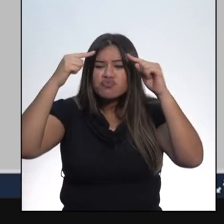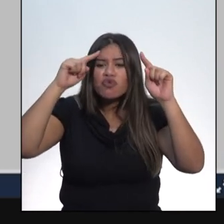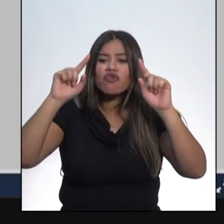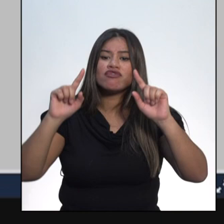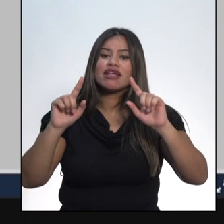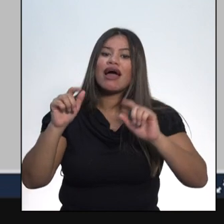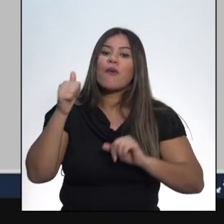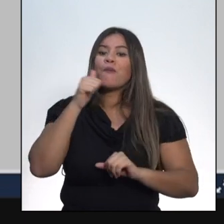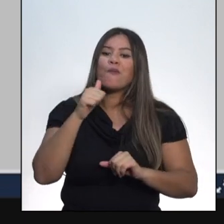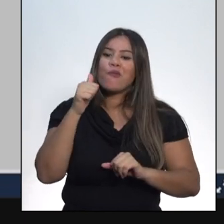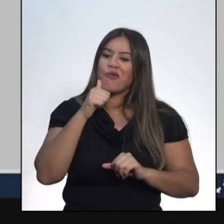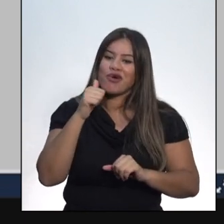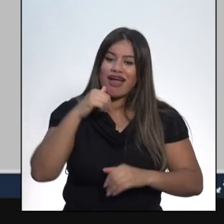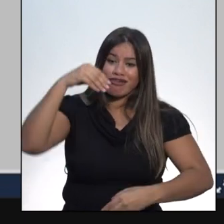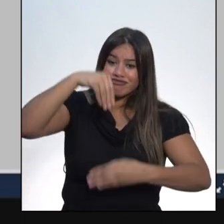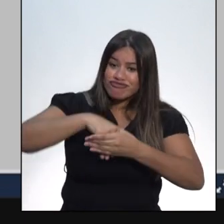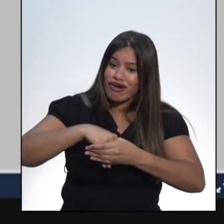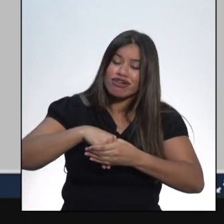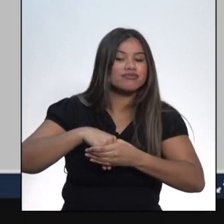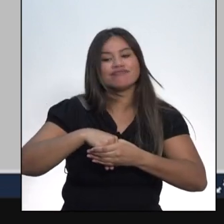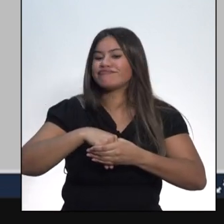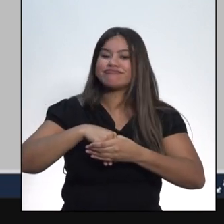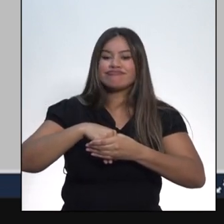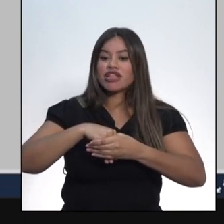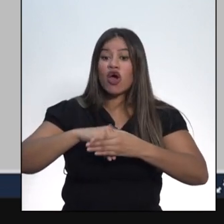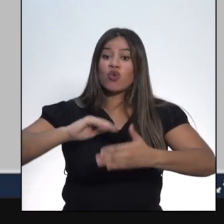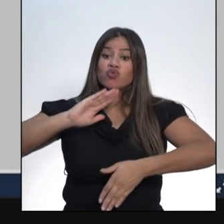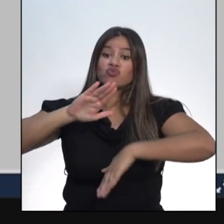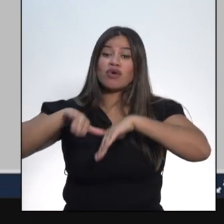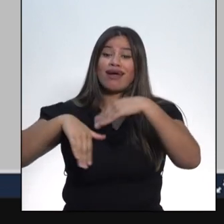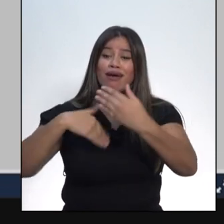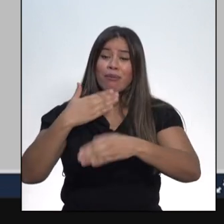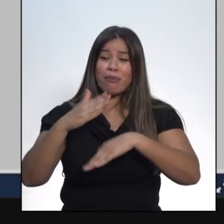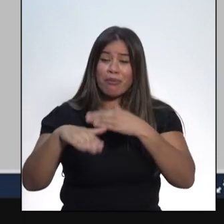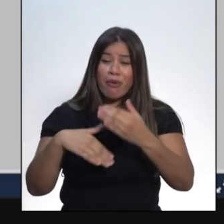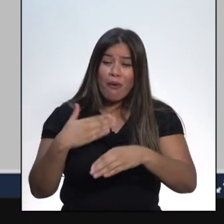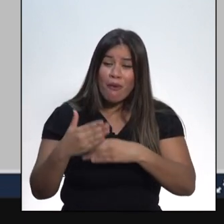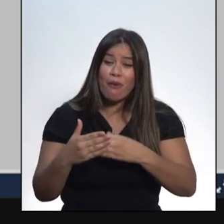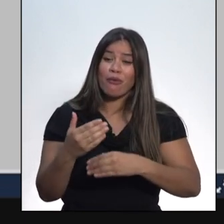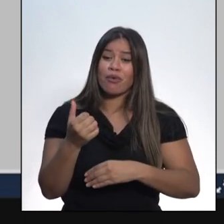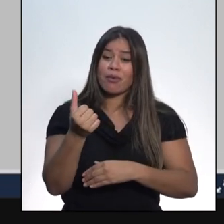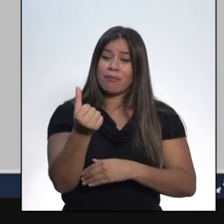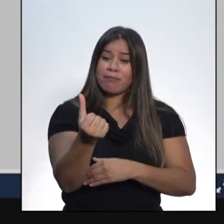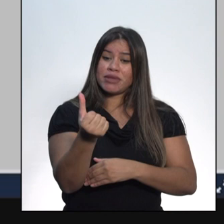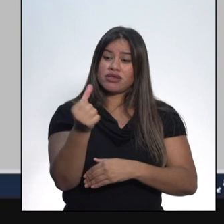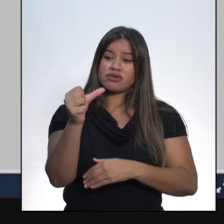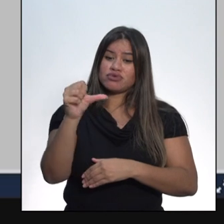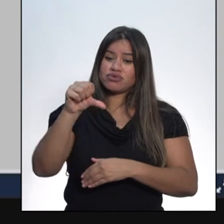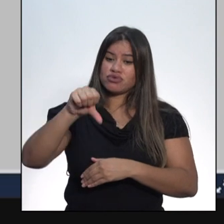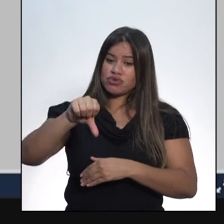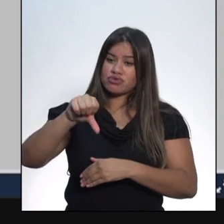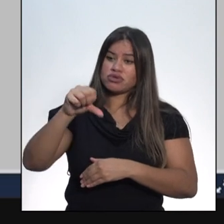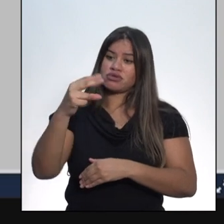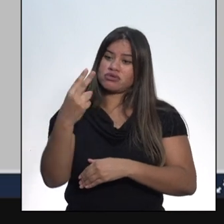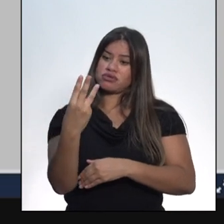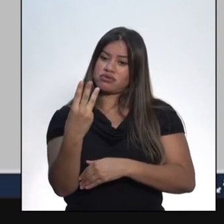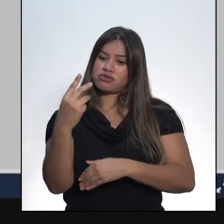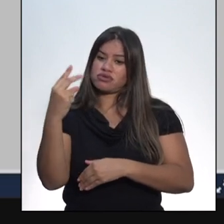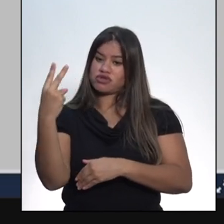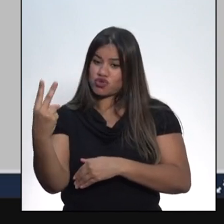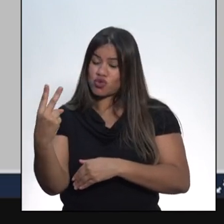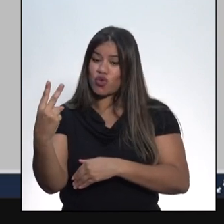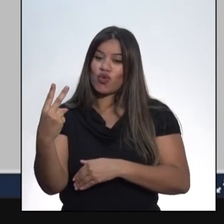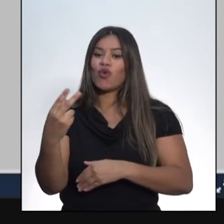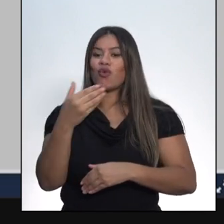ganharam o direito de voto no Brasil com a reforma eleitoral de 1932, já durante a Era Vargas.